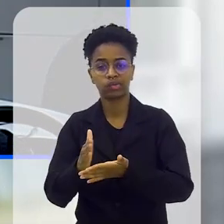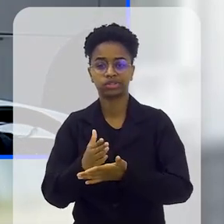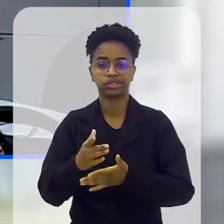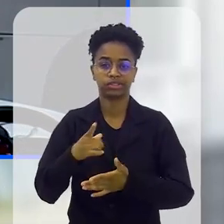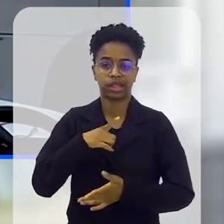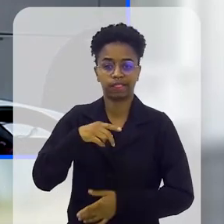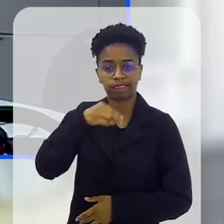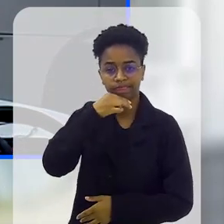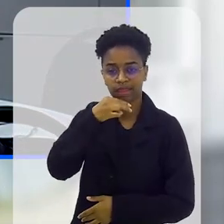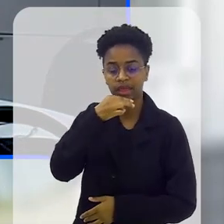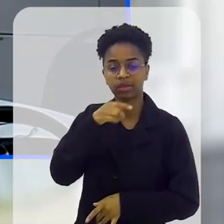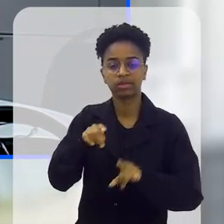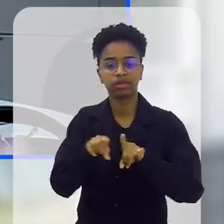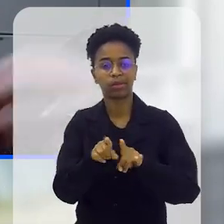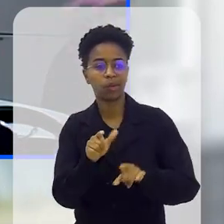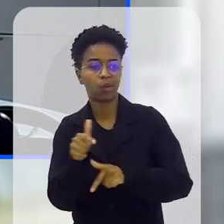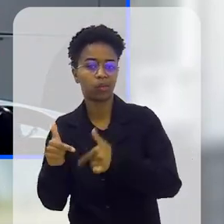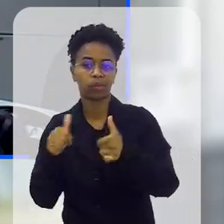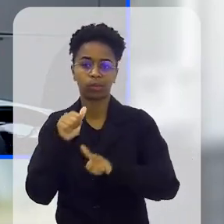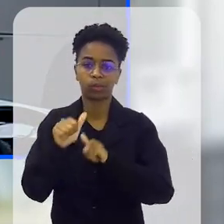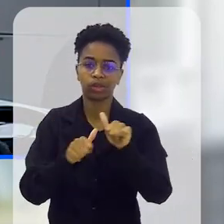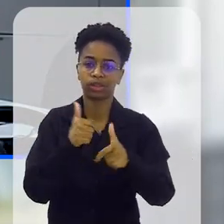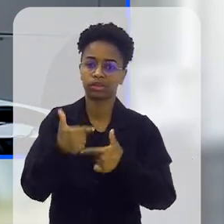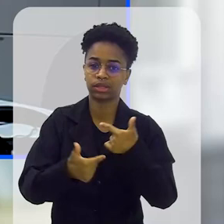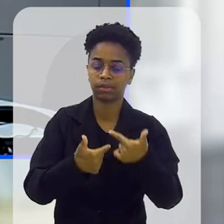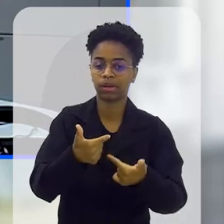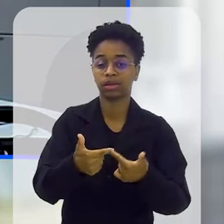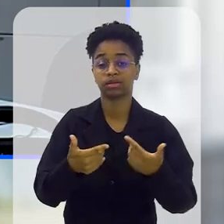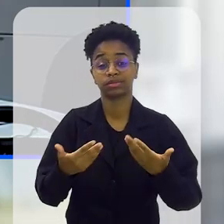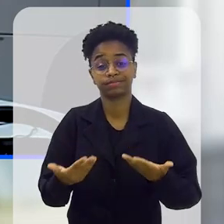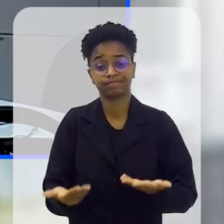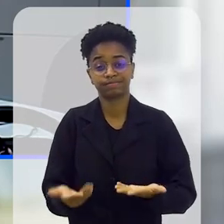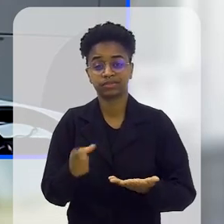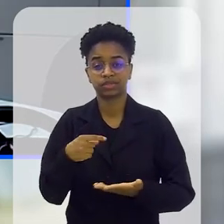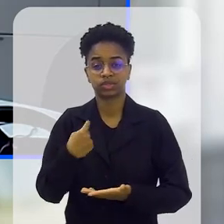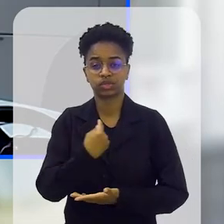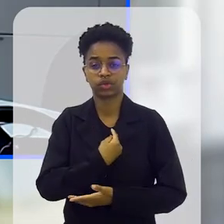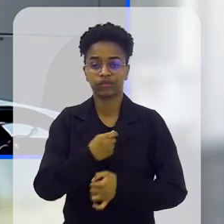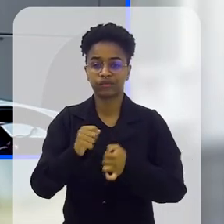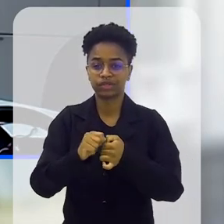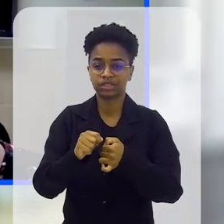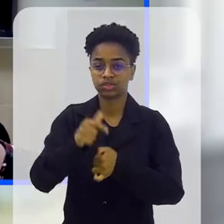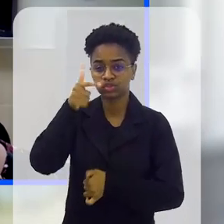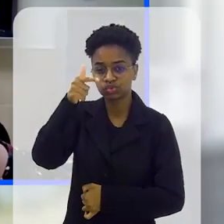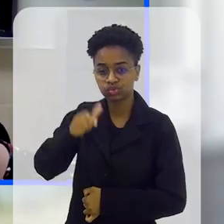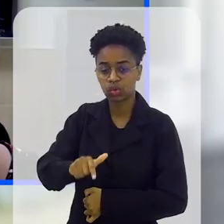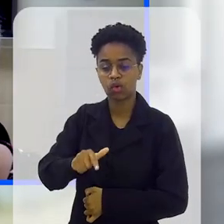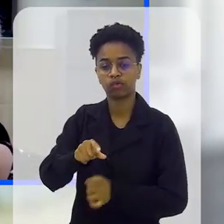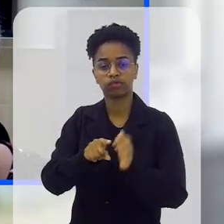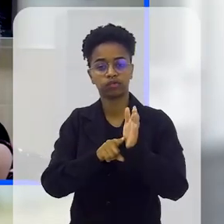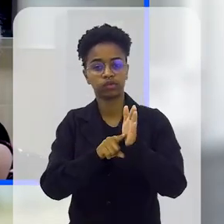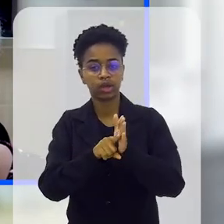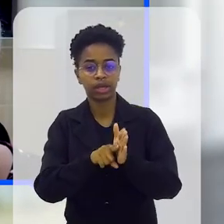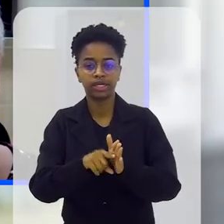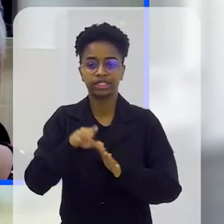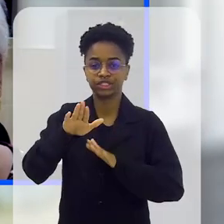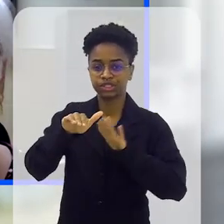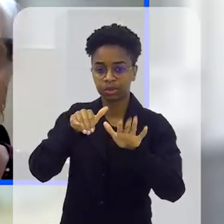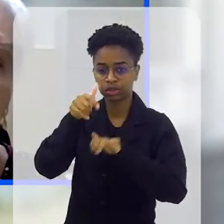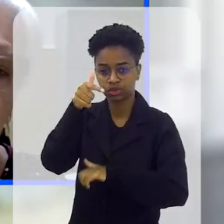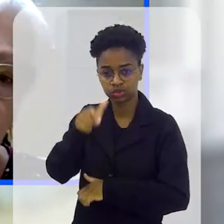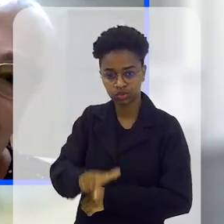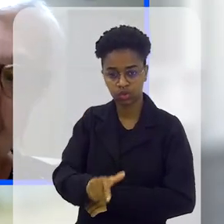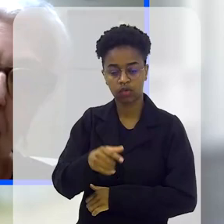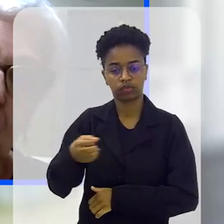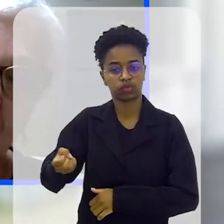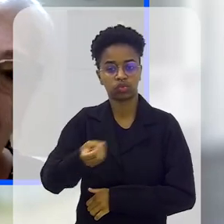tornaram avós, muitos mudaram de emprego, arranjaram emprego. Então, a gente está fazendo um novo levantamento, fazendo